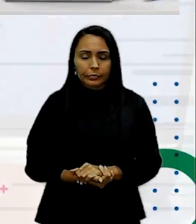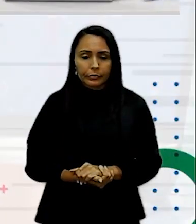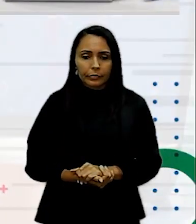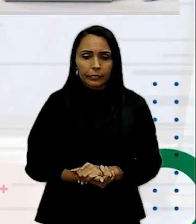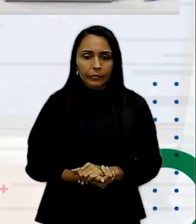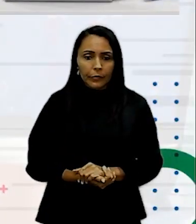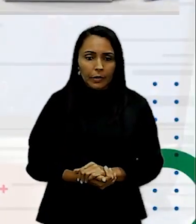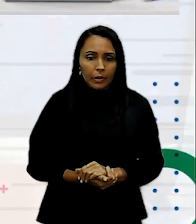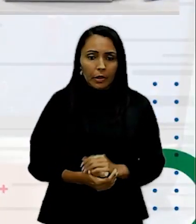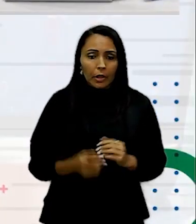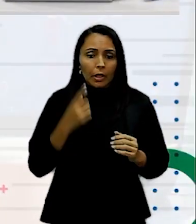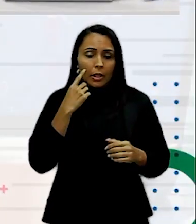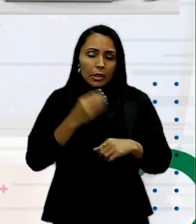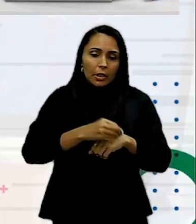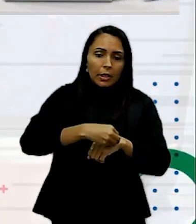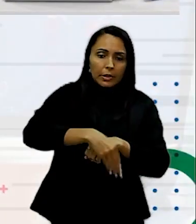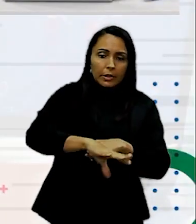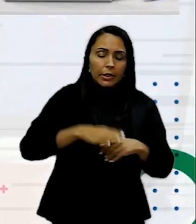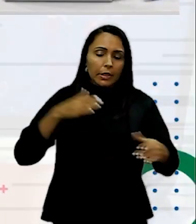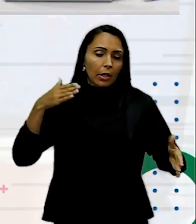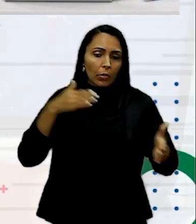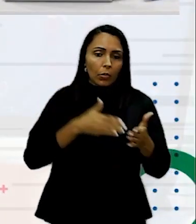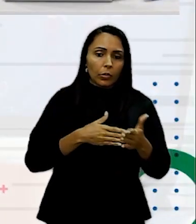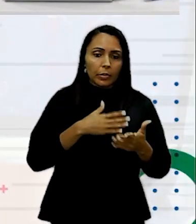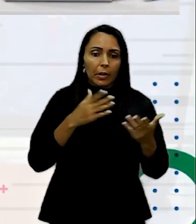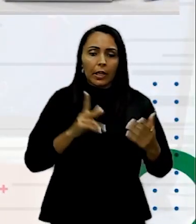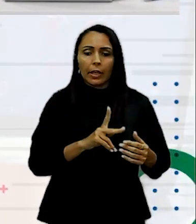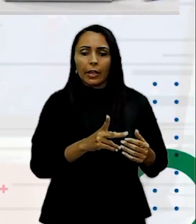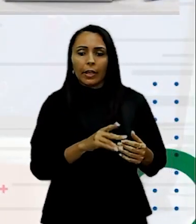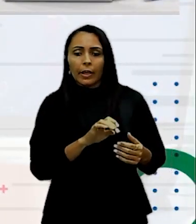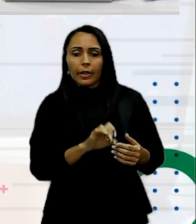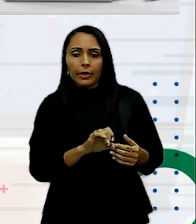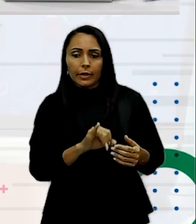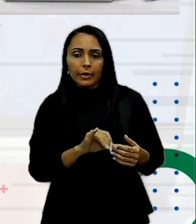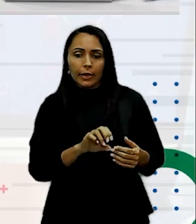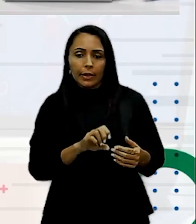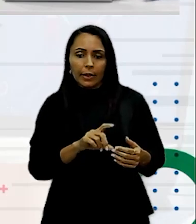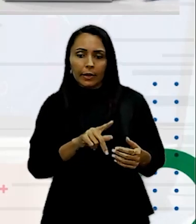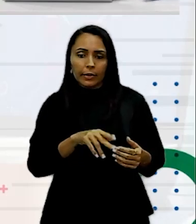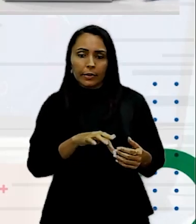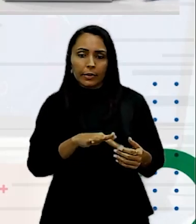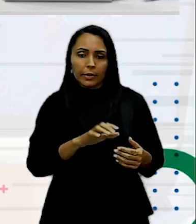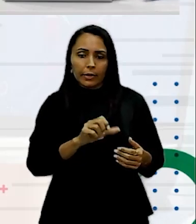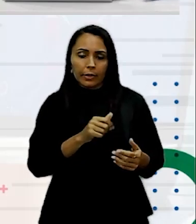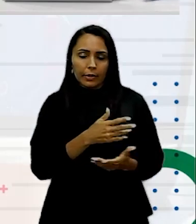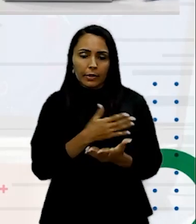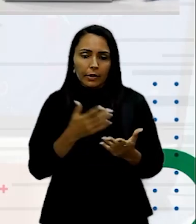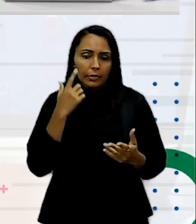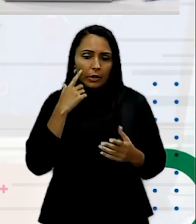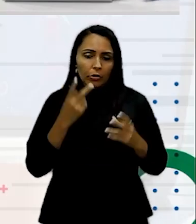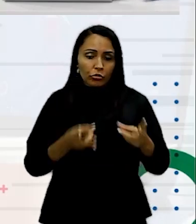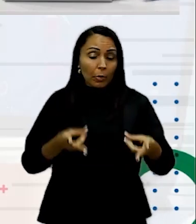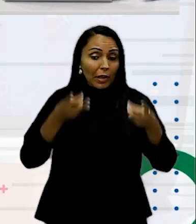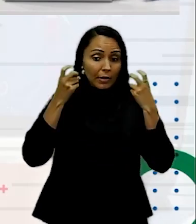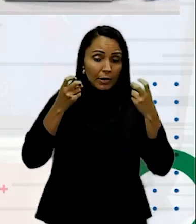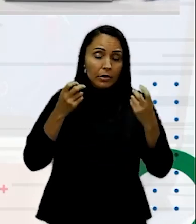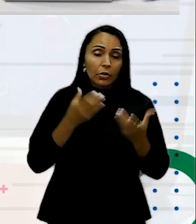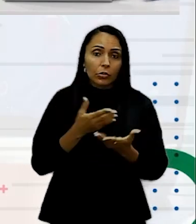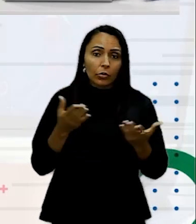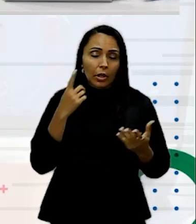Na última dica Nós temos A hierarquia Hierarquia visual Determina Quais elementos Vão chamar A atenção Do usuário